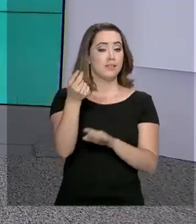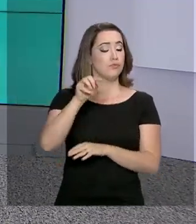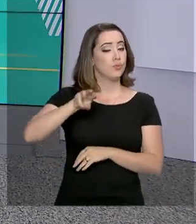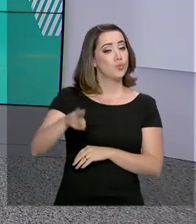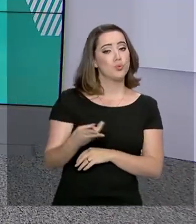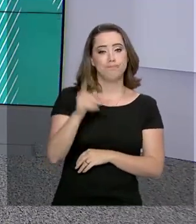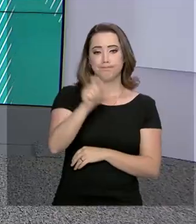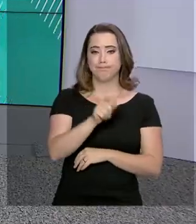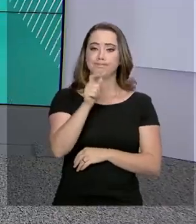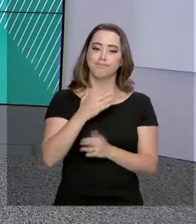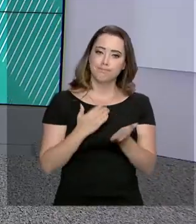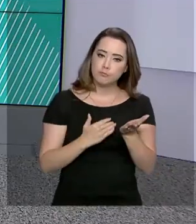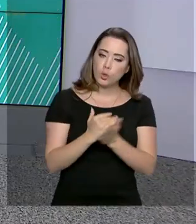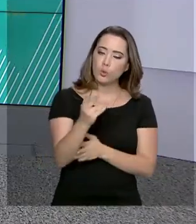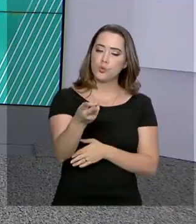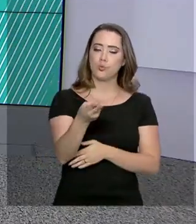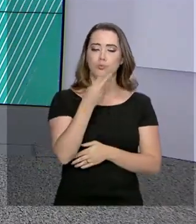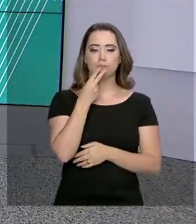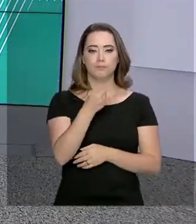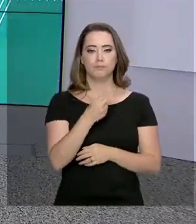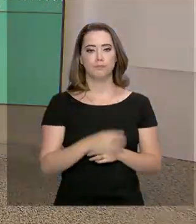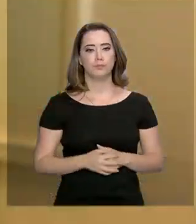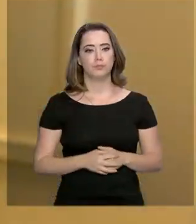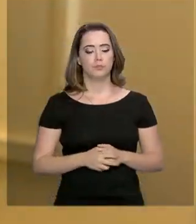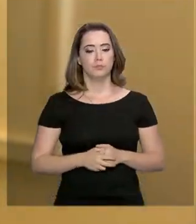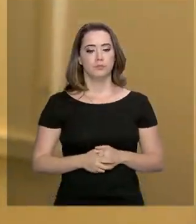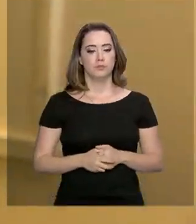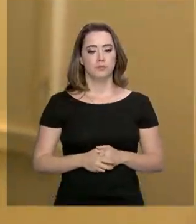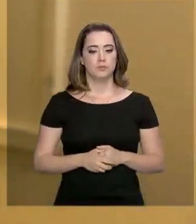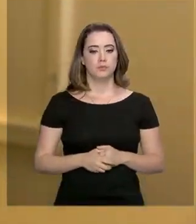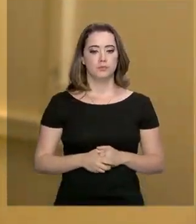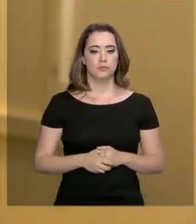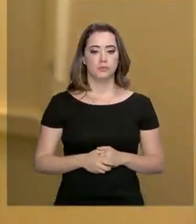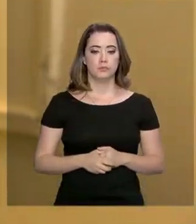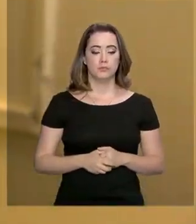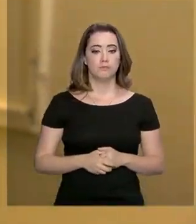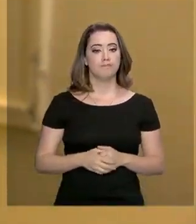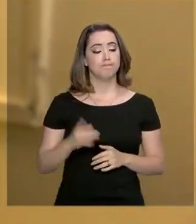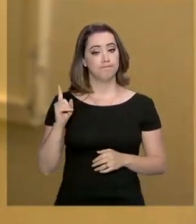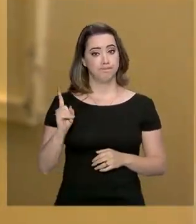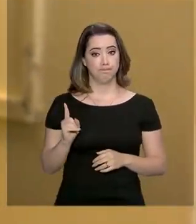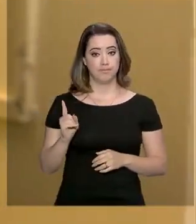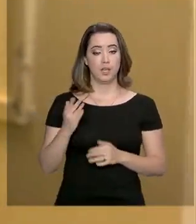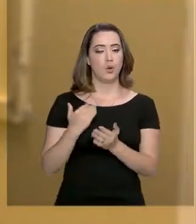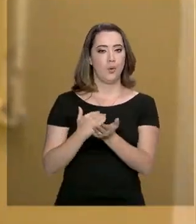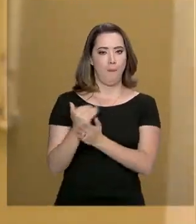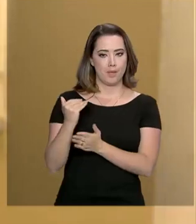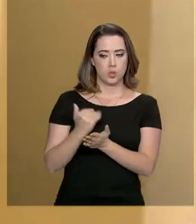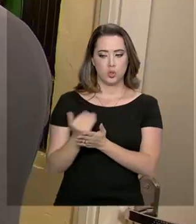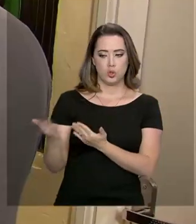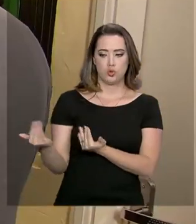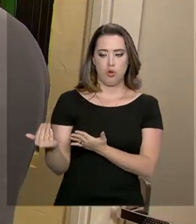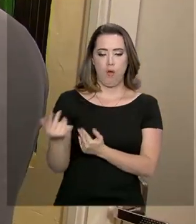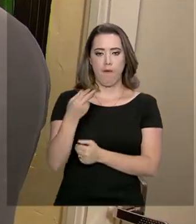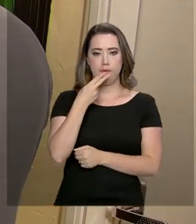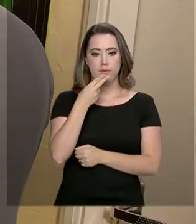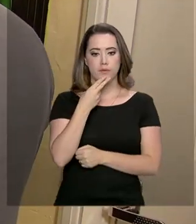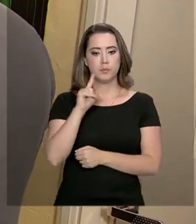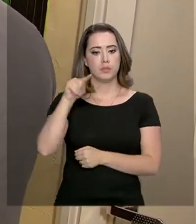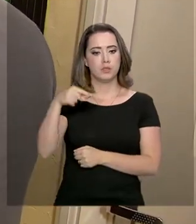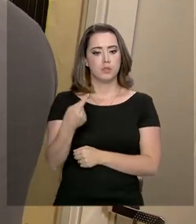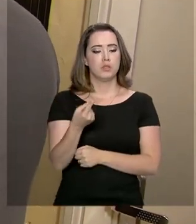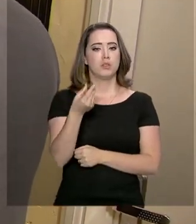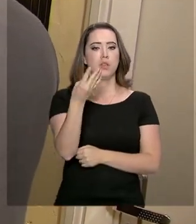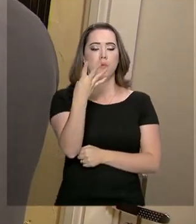brasileiros ainda mantém o hábito de fumar. O Marco começou a fumar muito jovem. Depois de